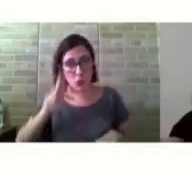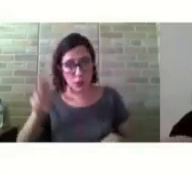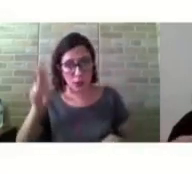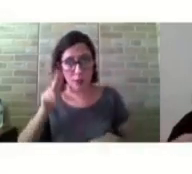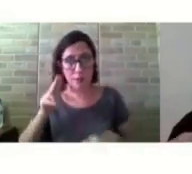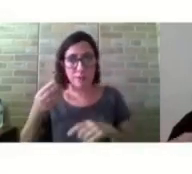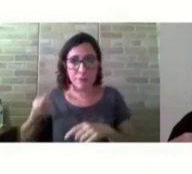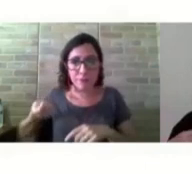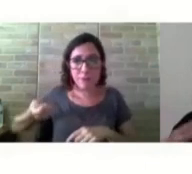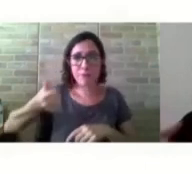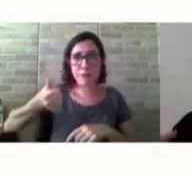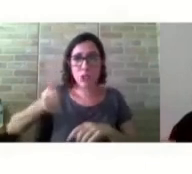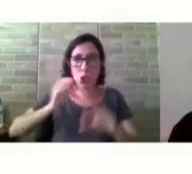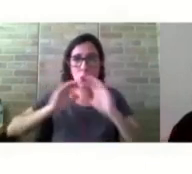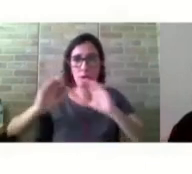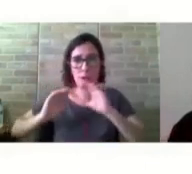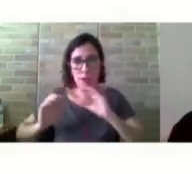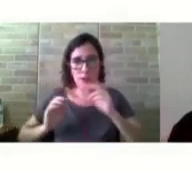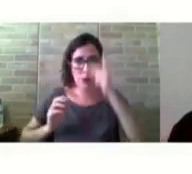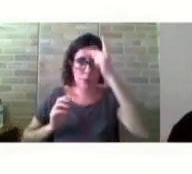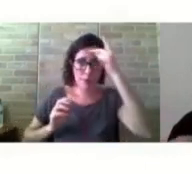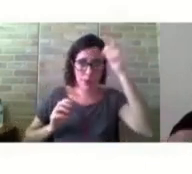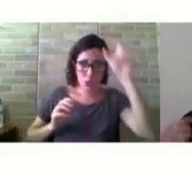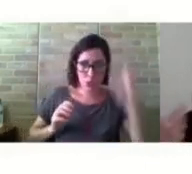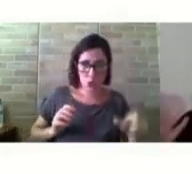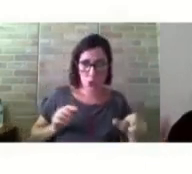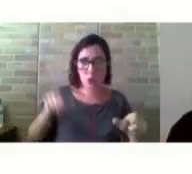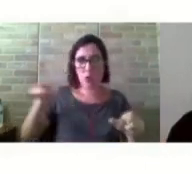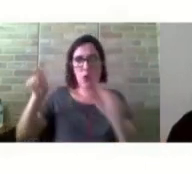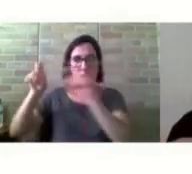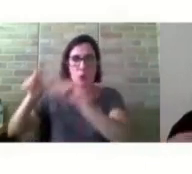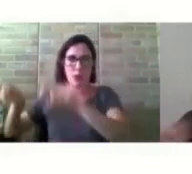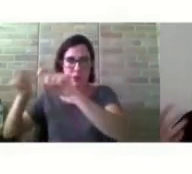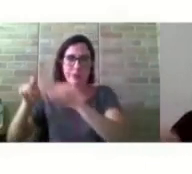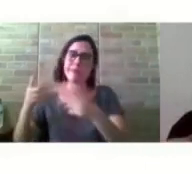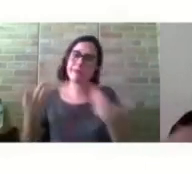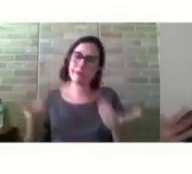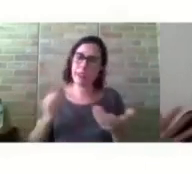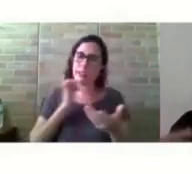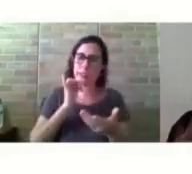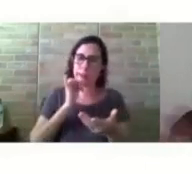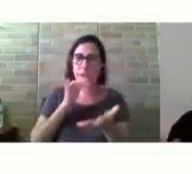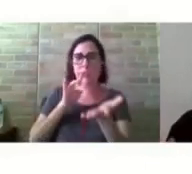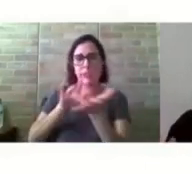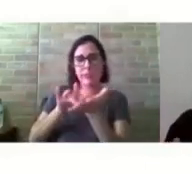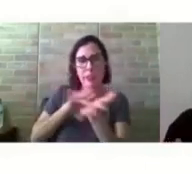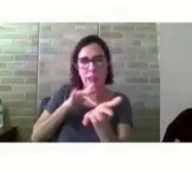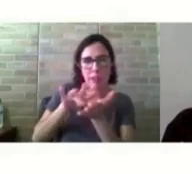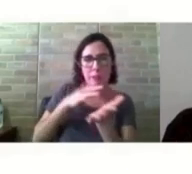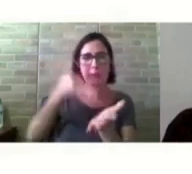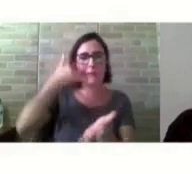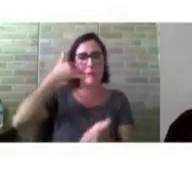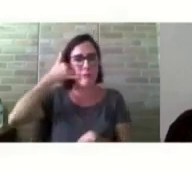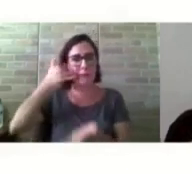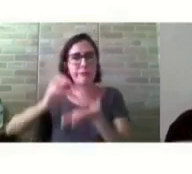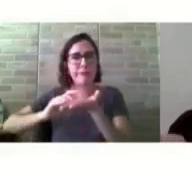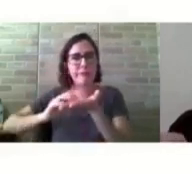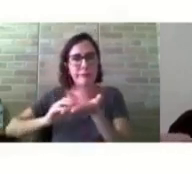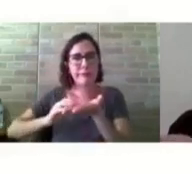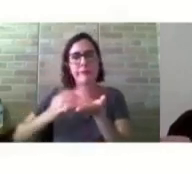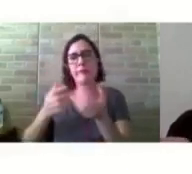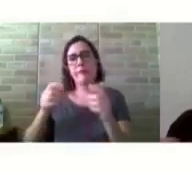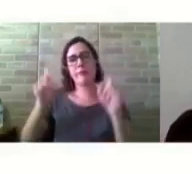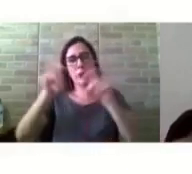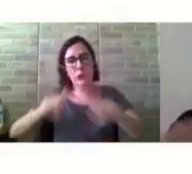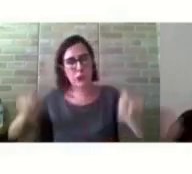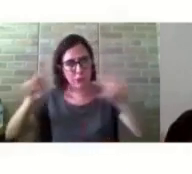entre o homem e o computador. Então, os tablets, os smartphones, notebook, esses aparelhos tecnológicos, por